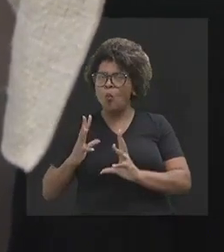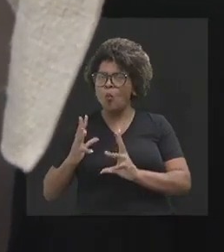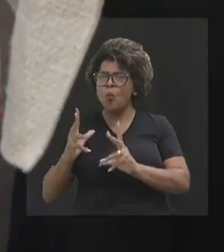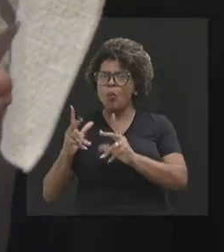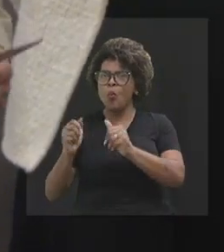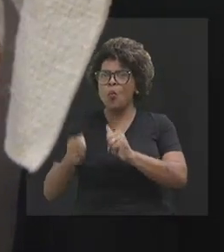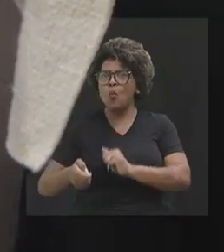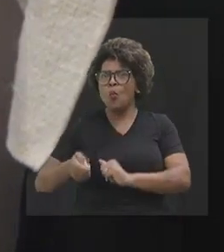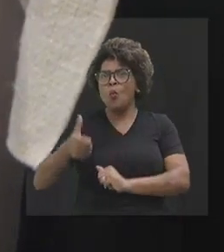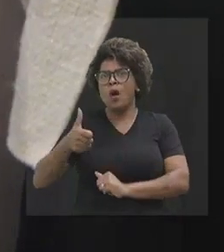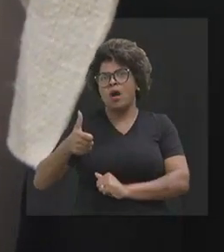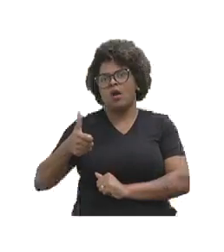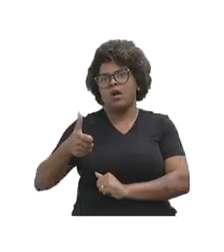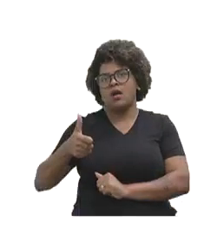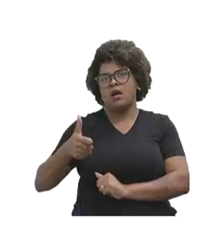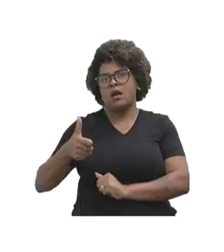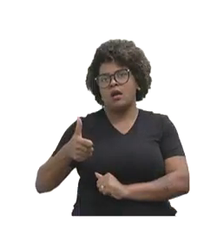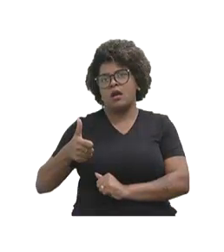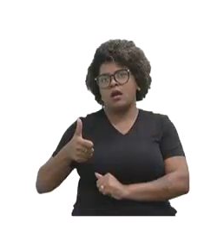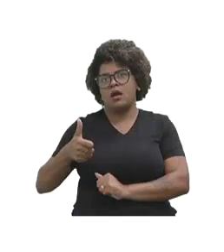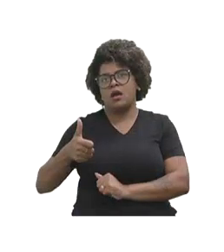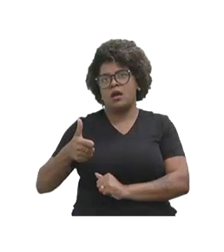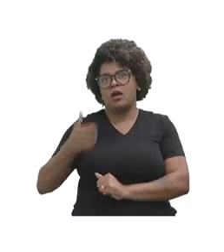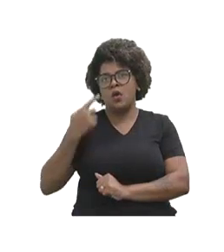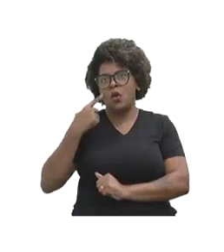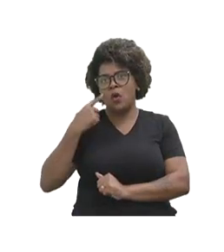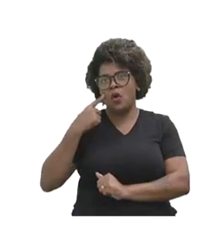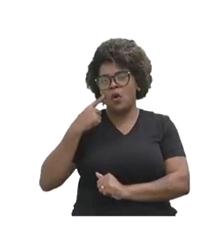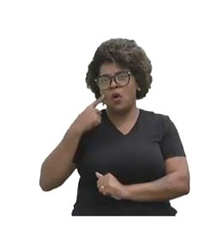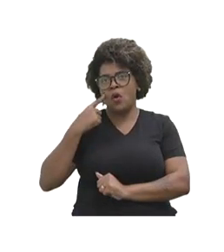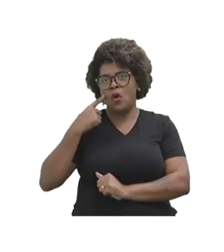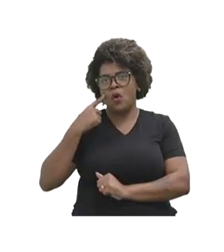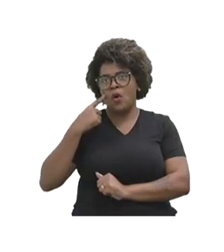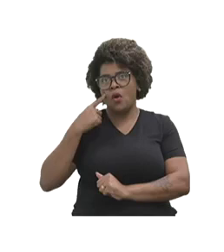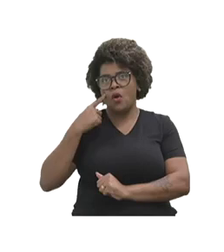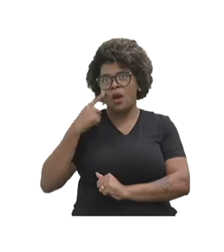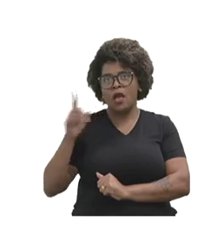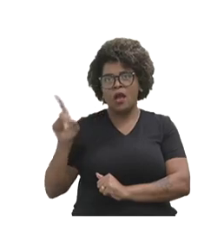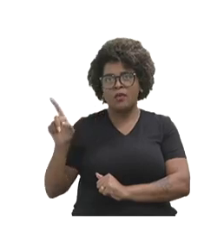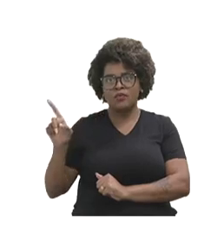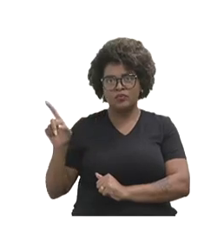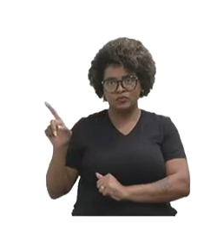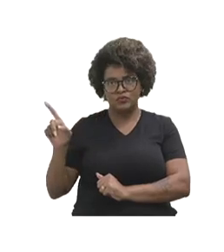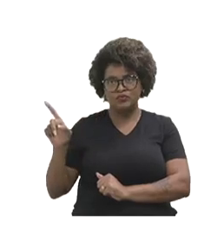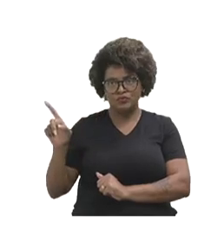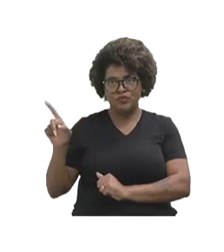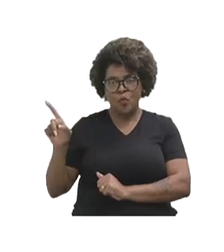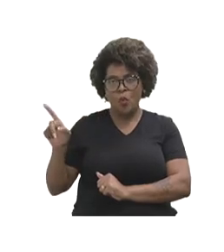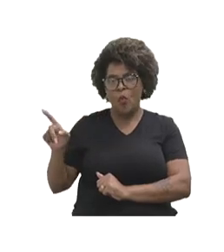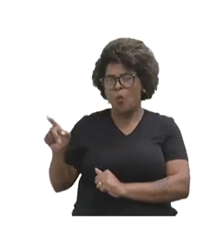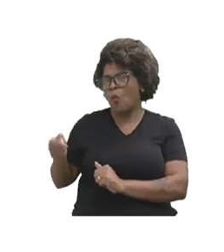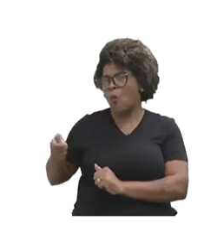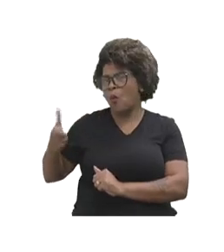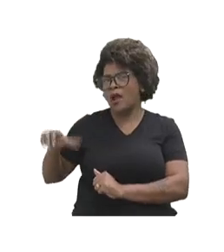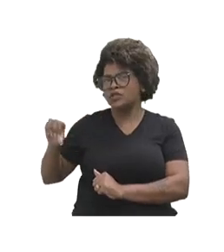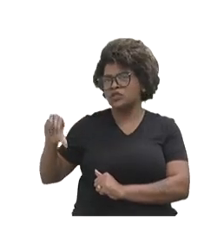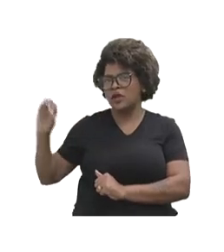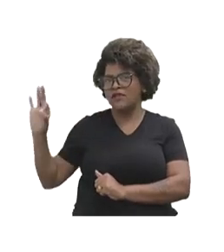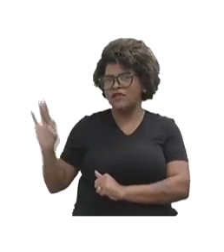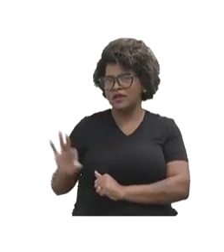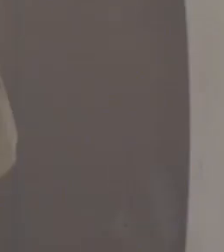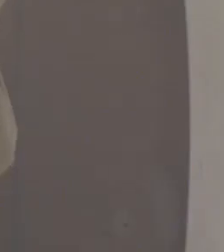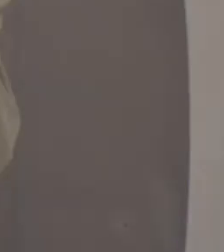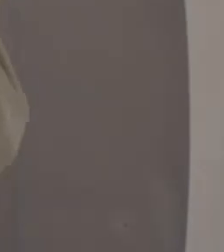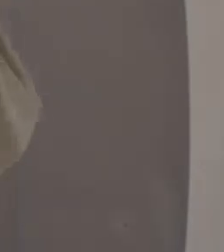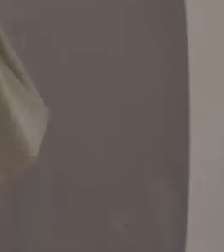as faixas de idade consomem próximo de 90%. Então, é uma faixa